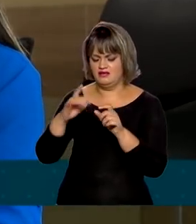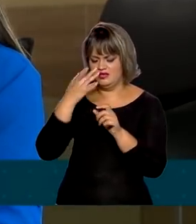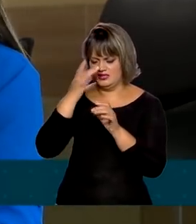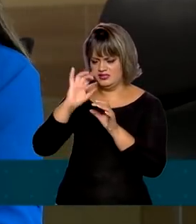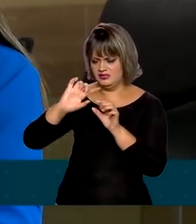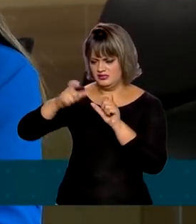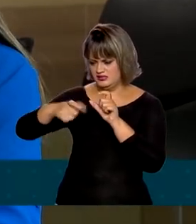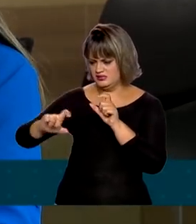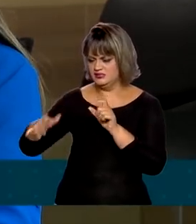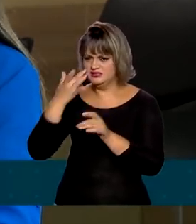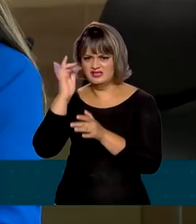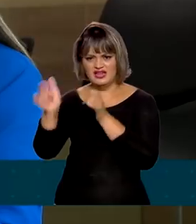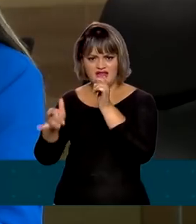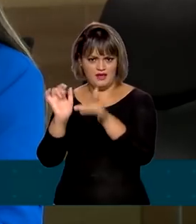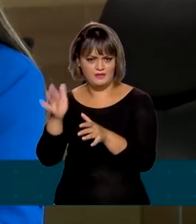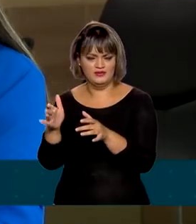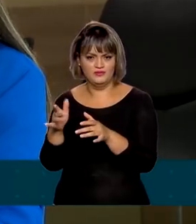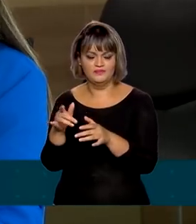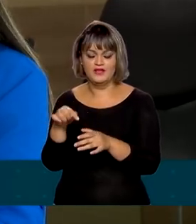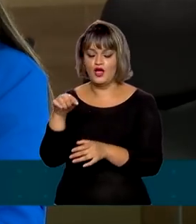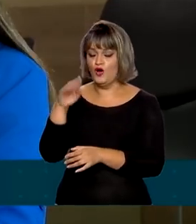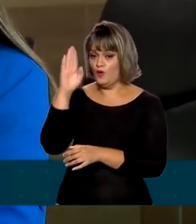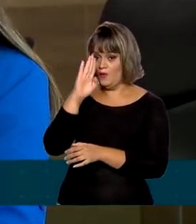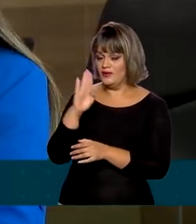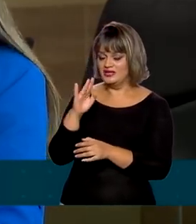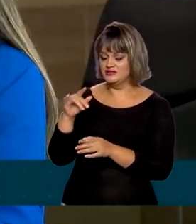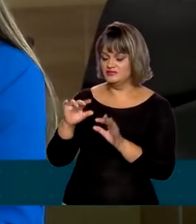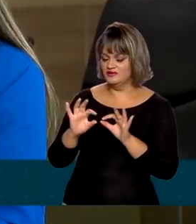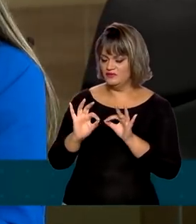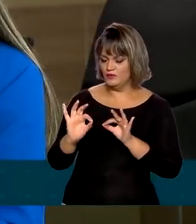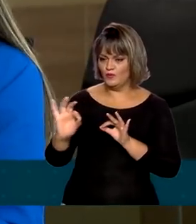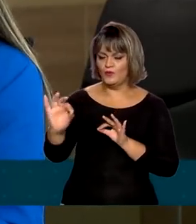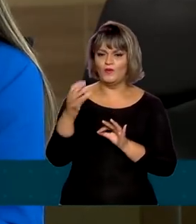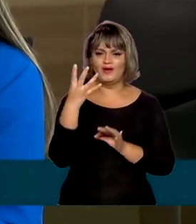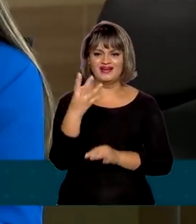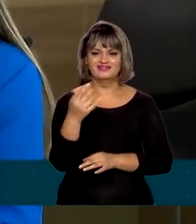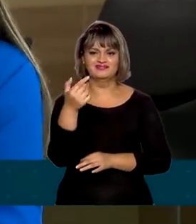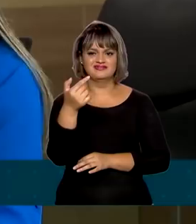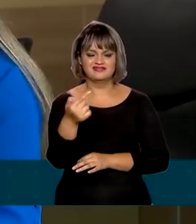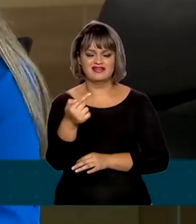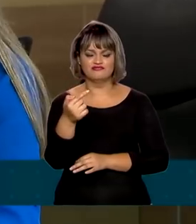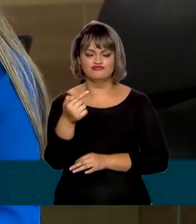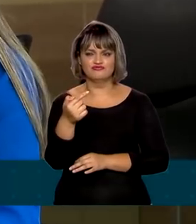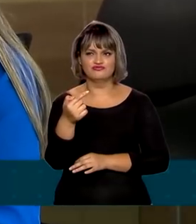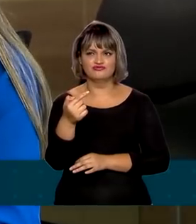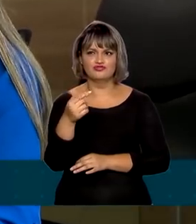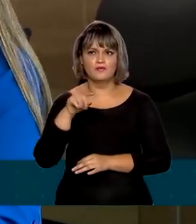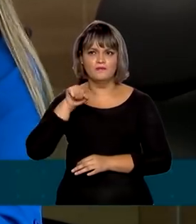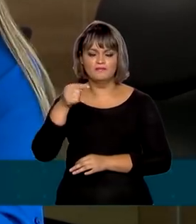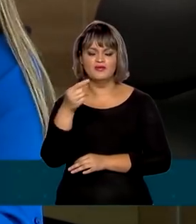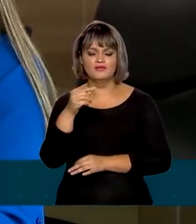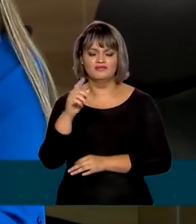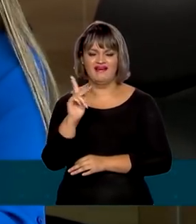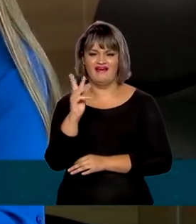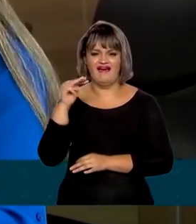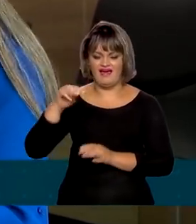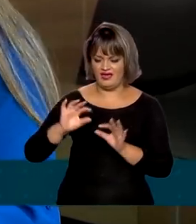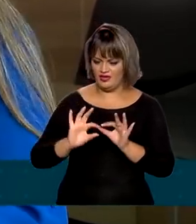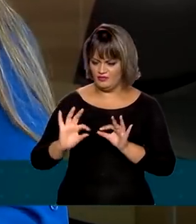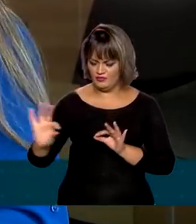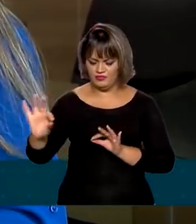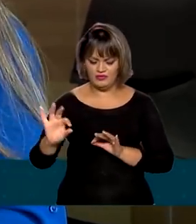para cá, o Brasil ganhou mais de 47 mil quilômetros de redes de abastecimento de água e 8 mil quilômetros de redes de